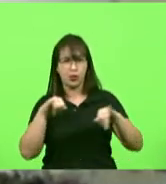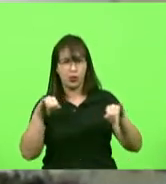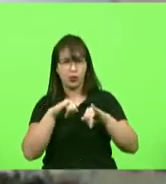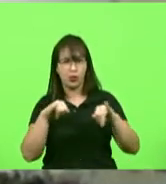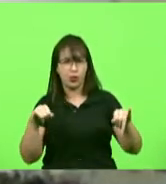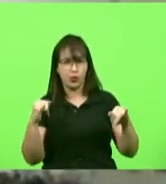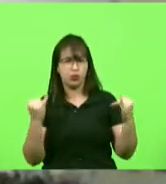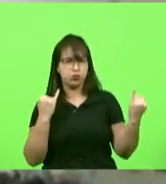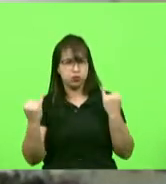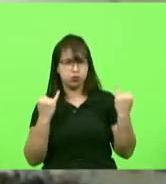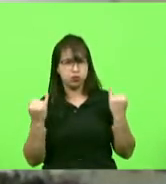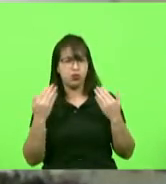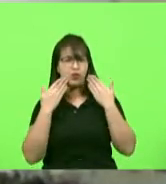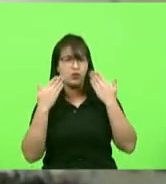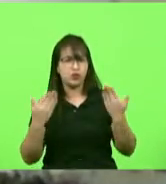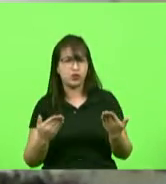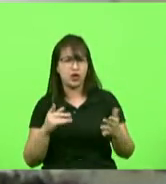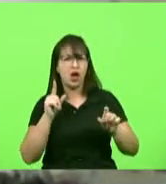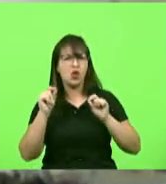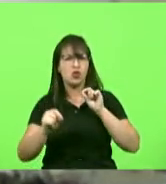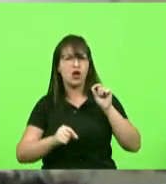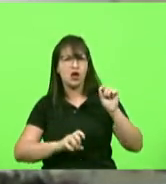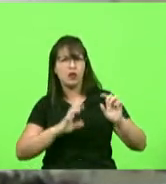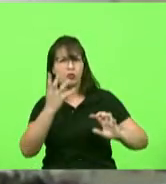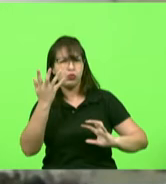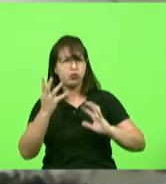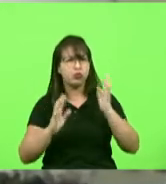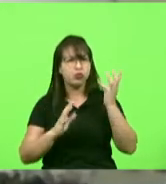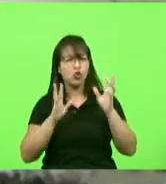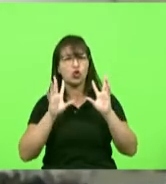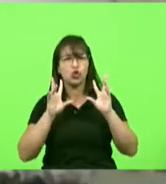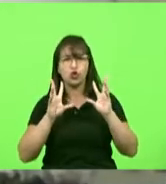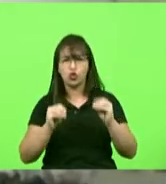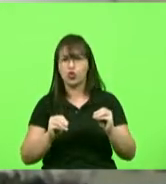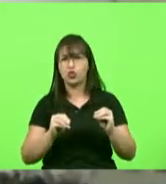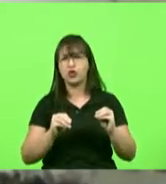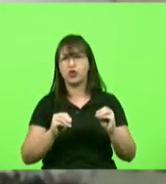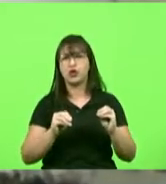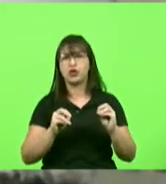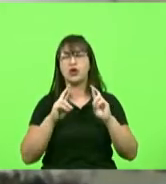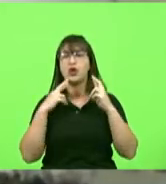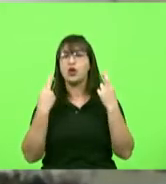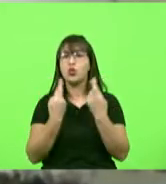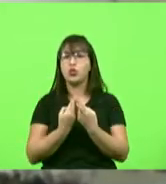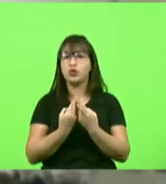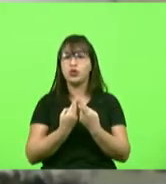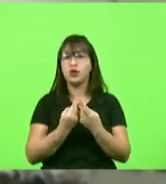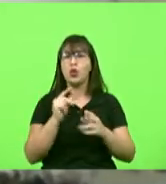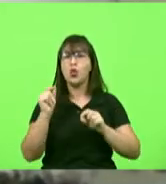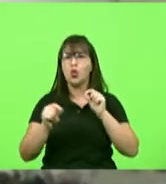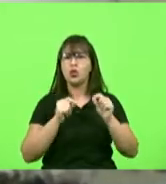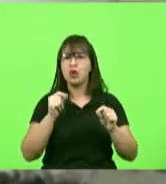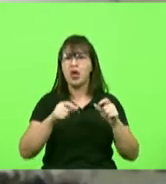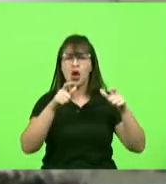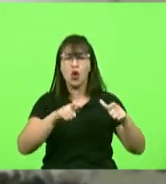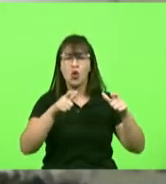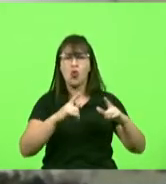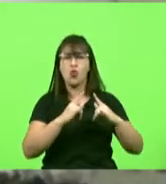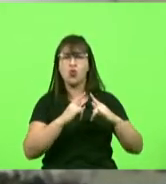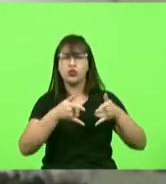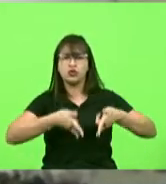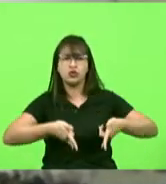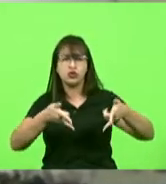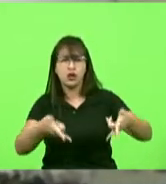tratado onde a cada reunião se discutia onde tem leito como ampliar para que a gente